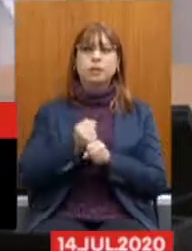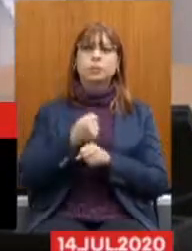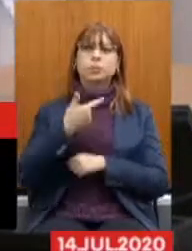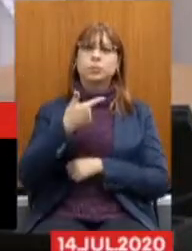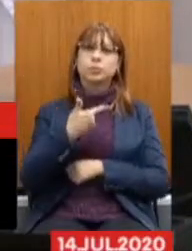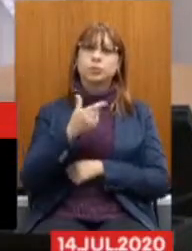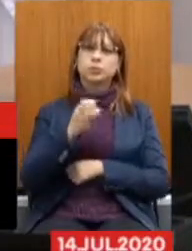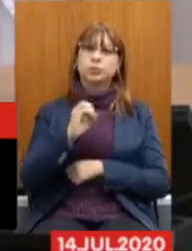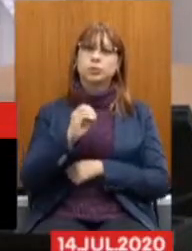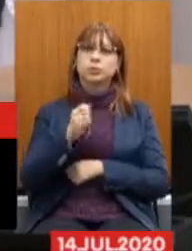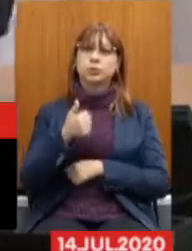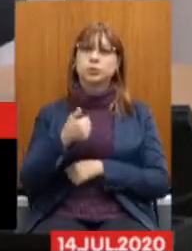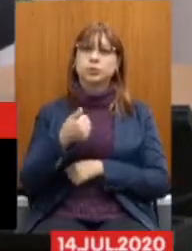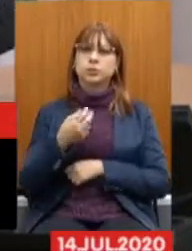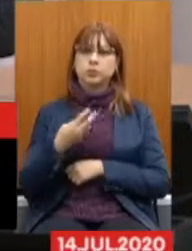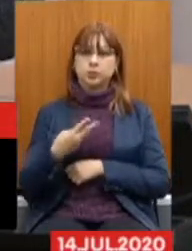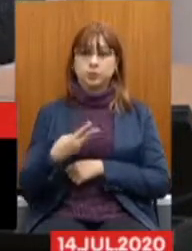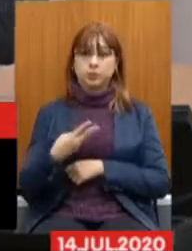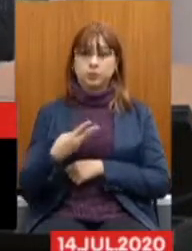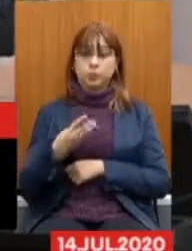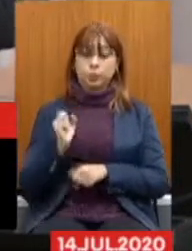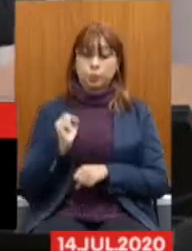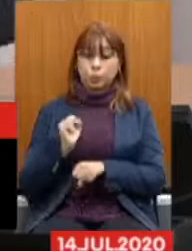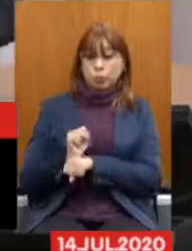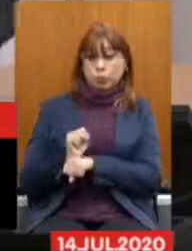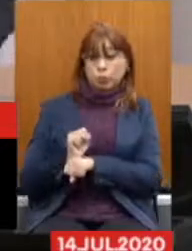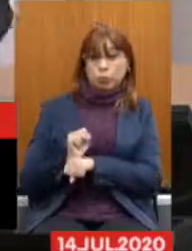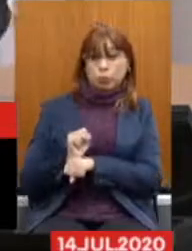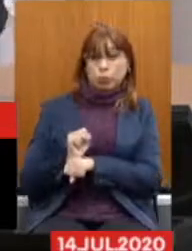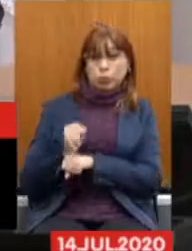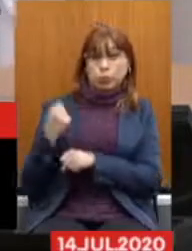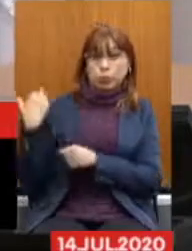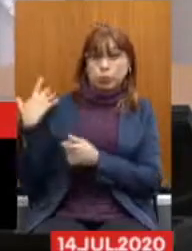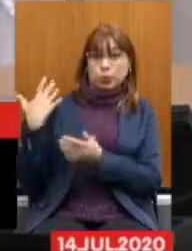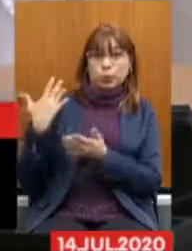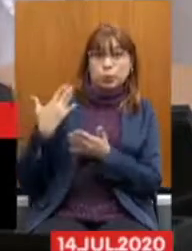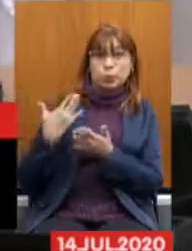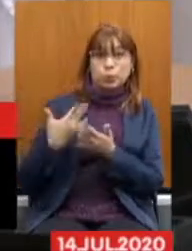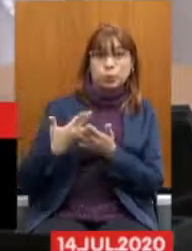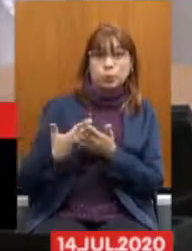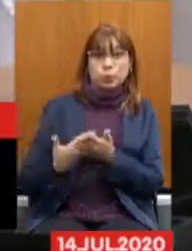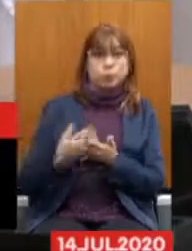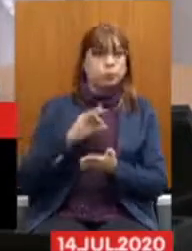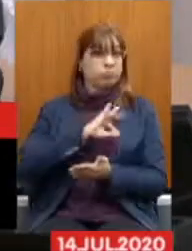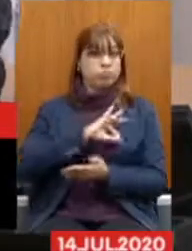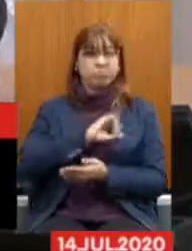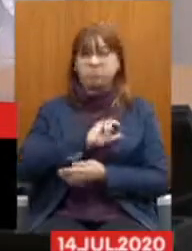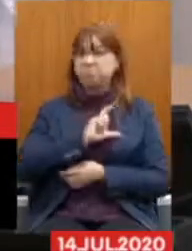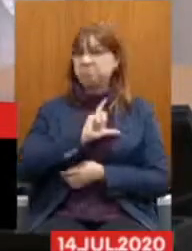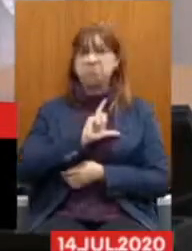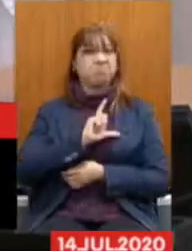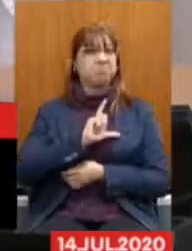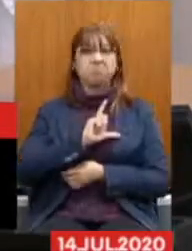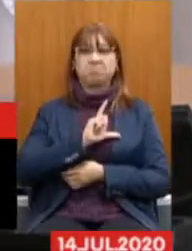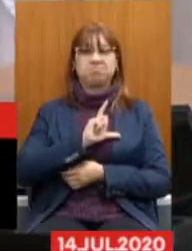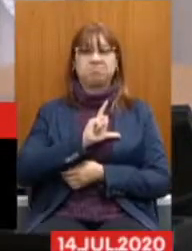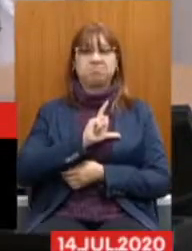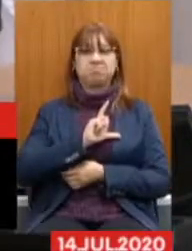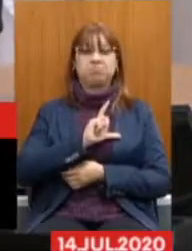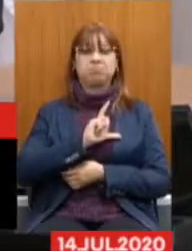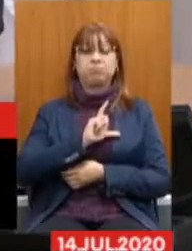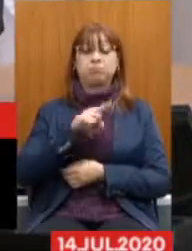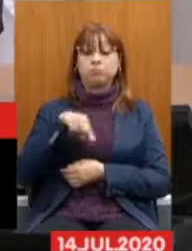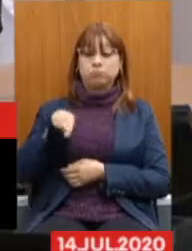com salários congelados. Esses servidores estão hoje sobrevivendo